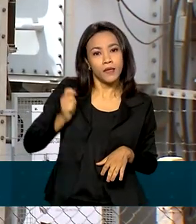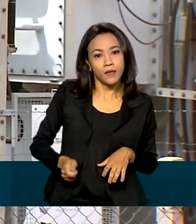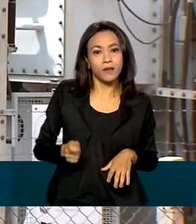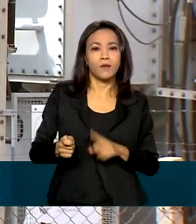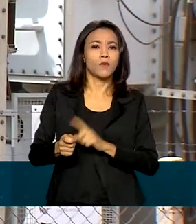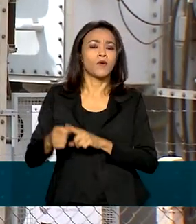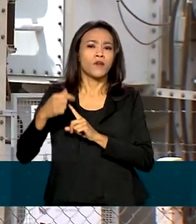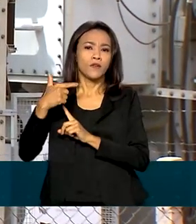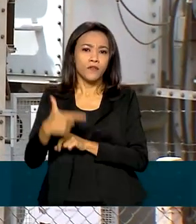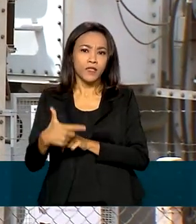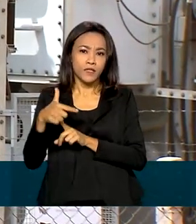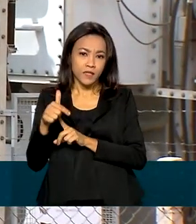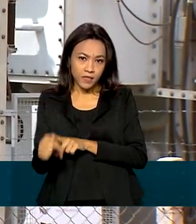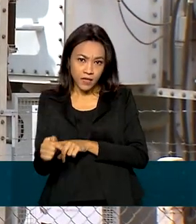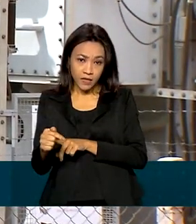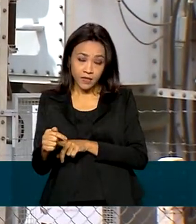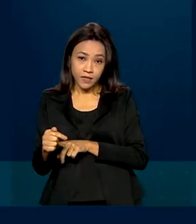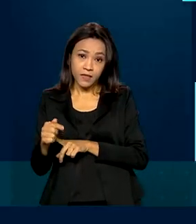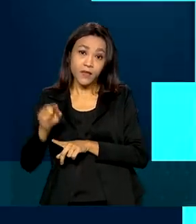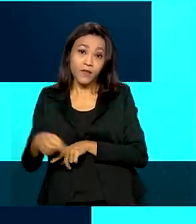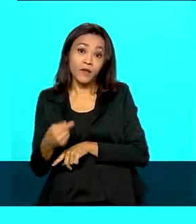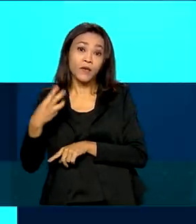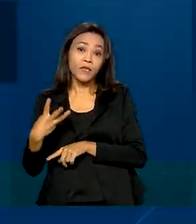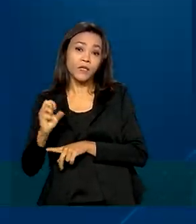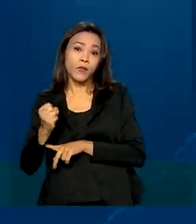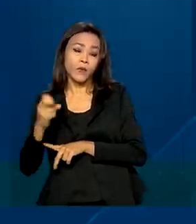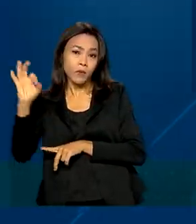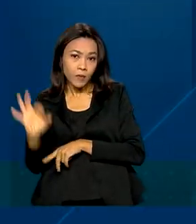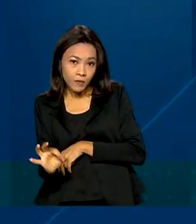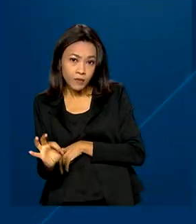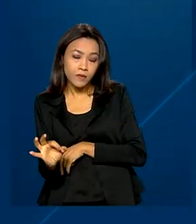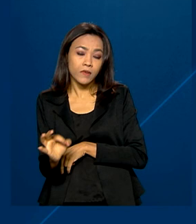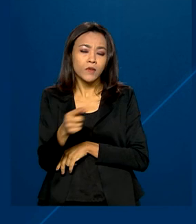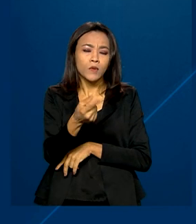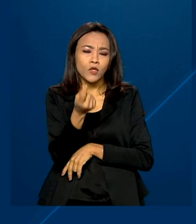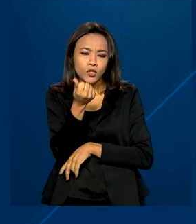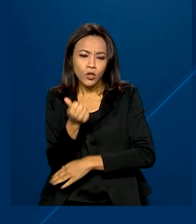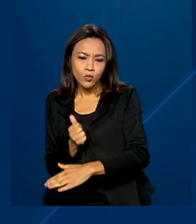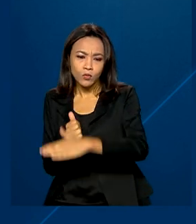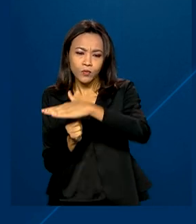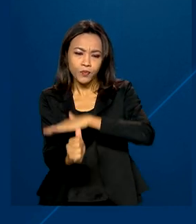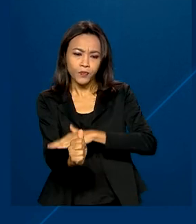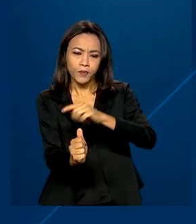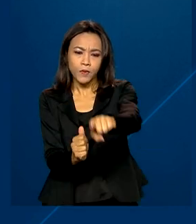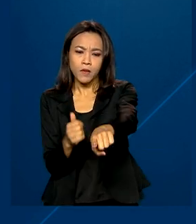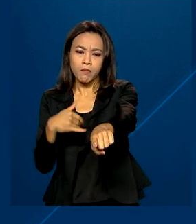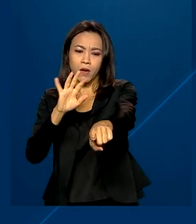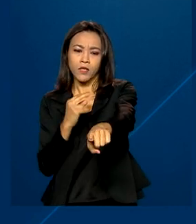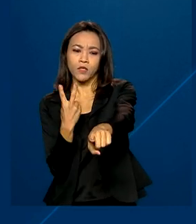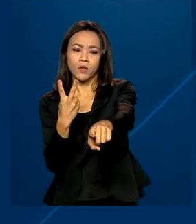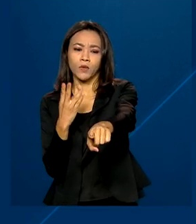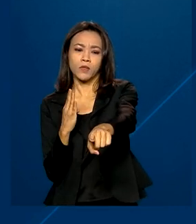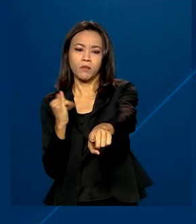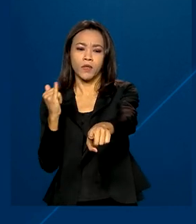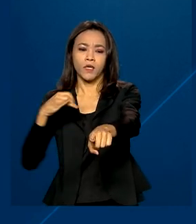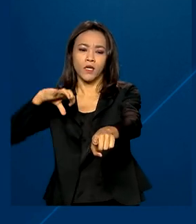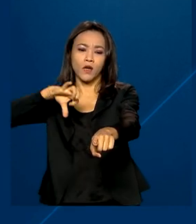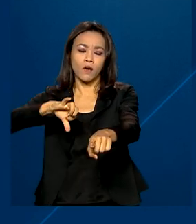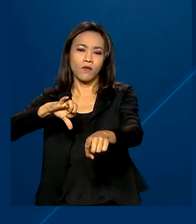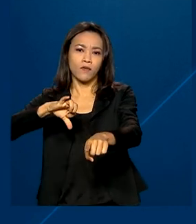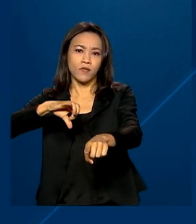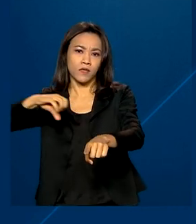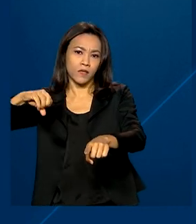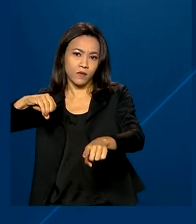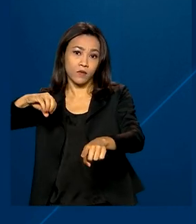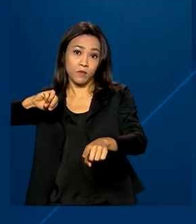26,38%. A estimativa de investimentos ultrapassa R$ 2,9 bilhões,